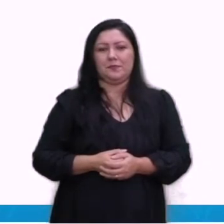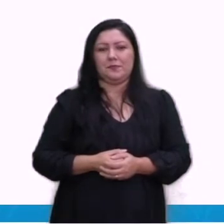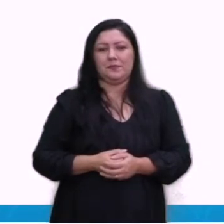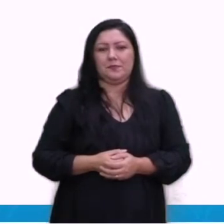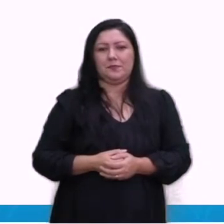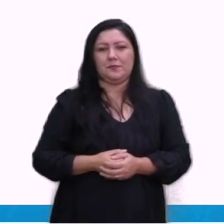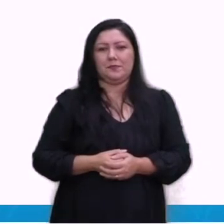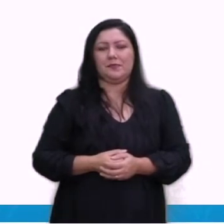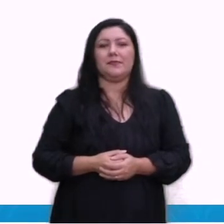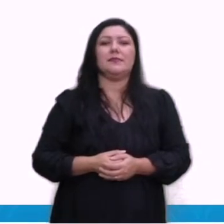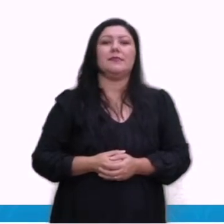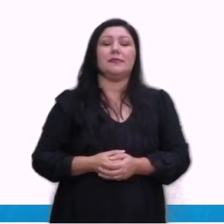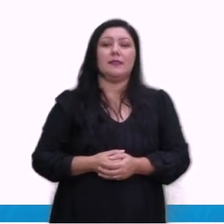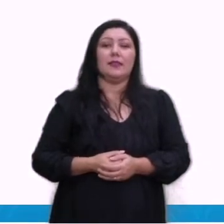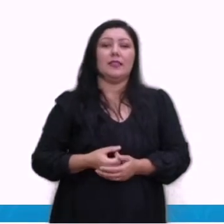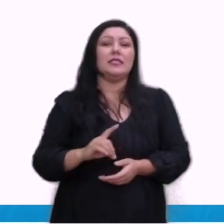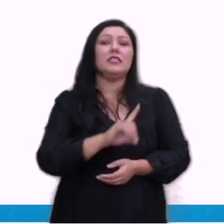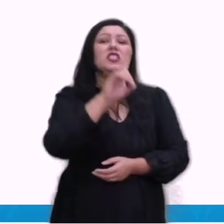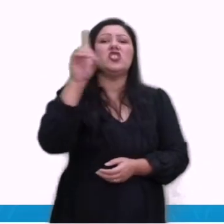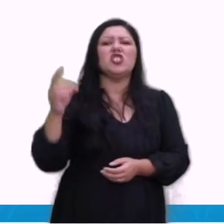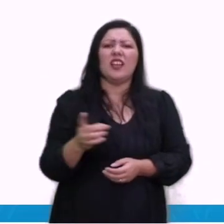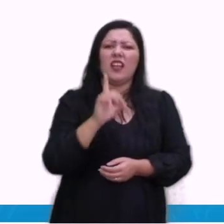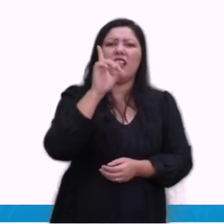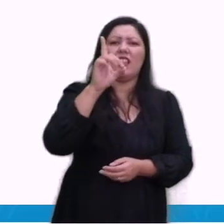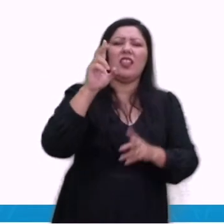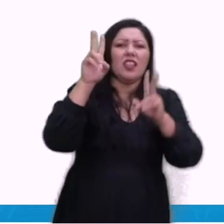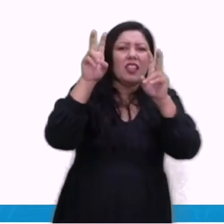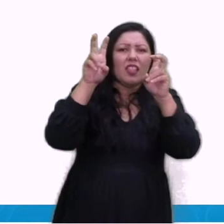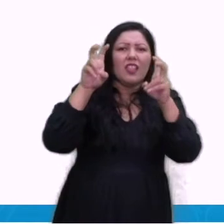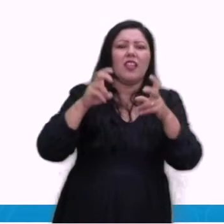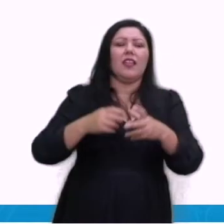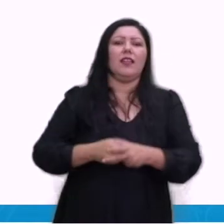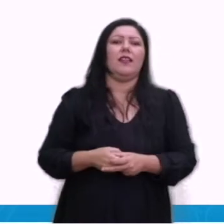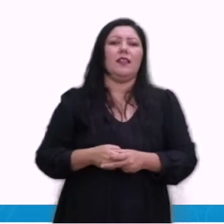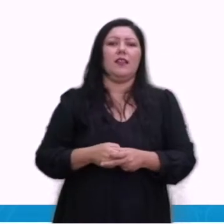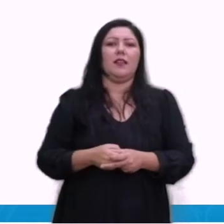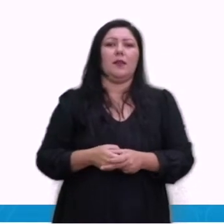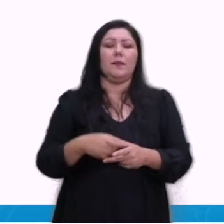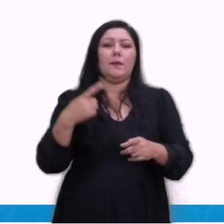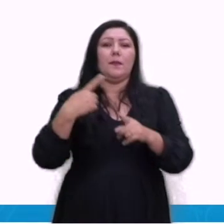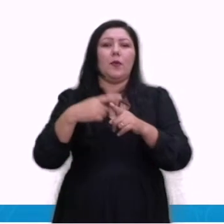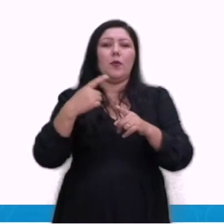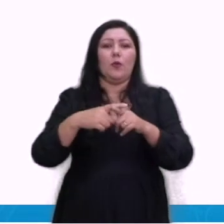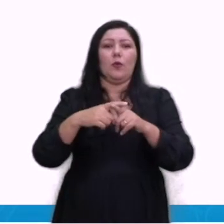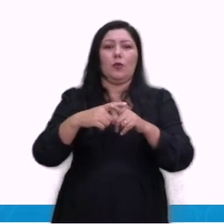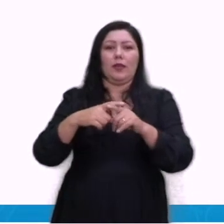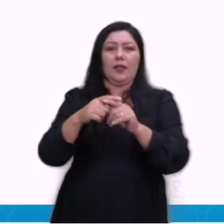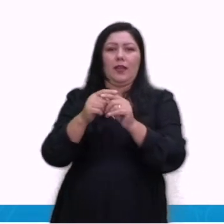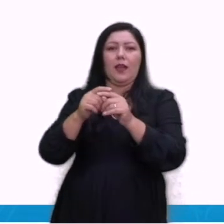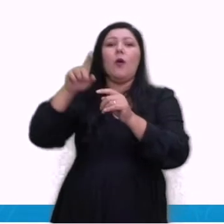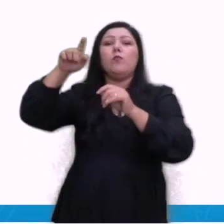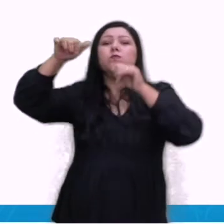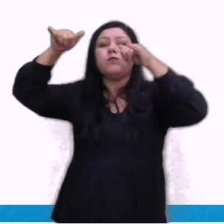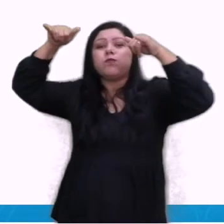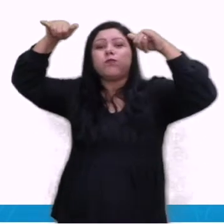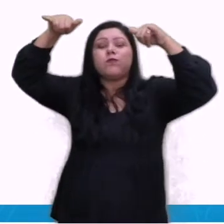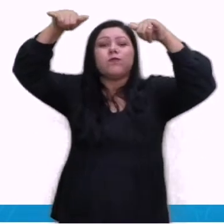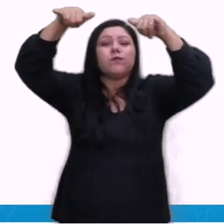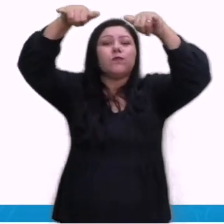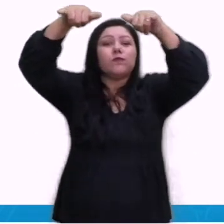Esse dia D é chamado por causa do desembarque do exército da